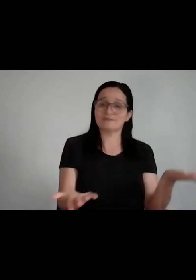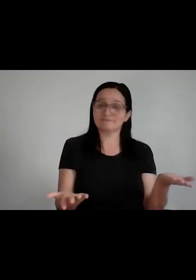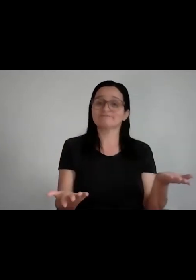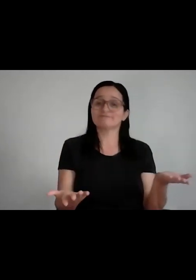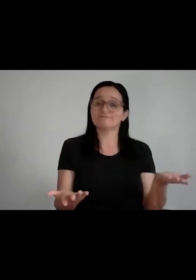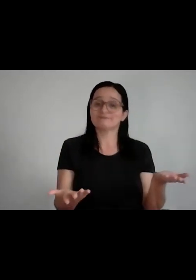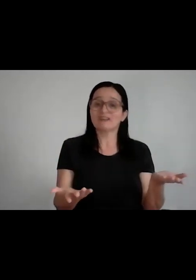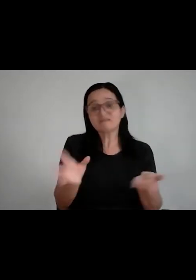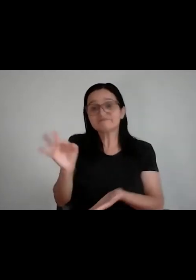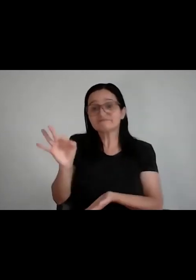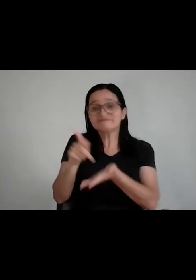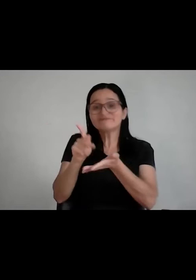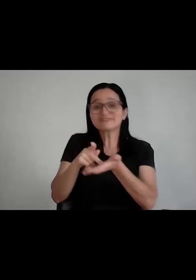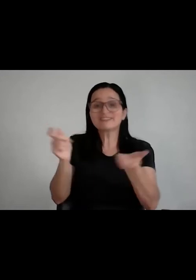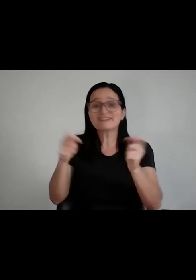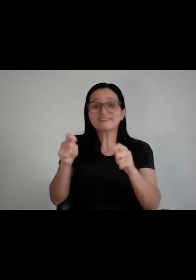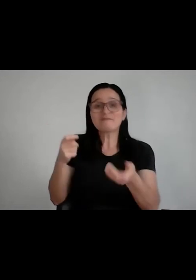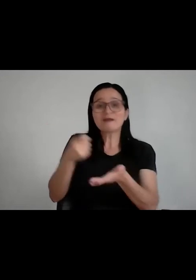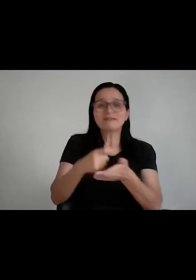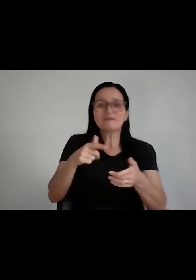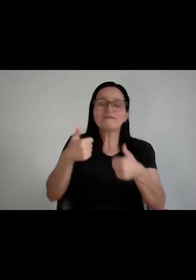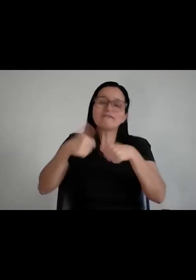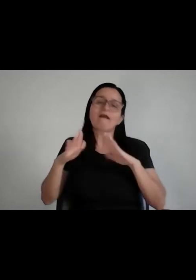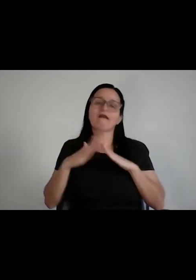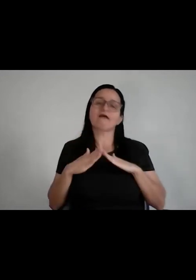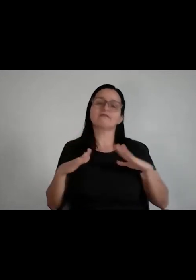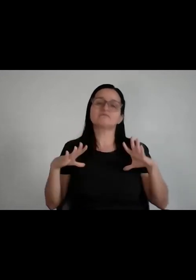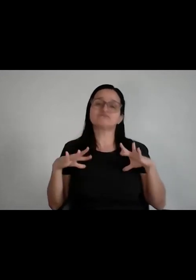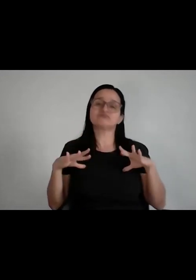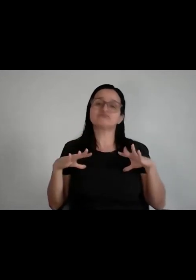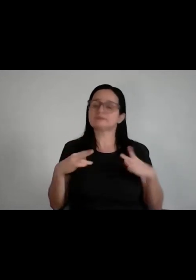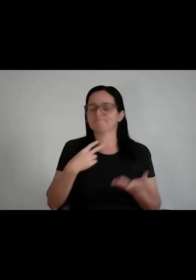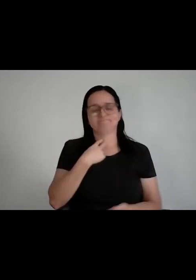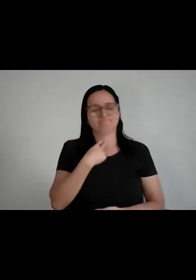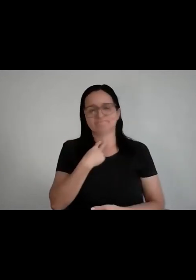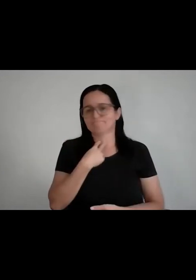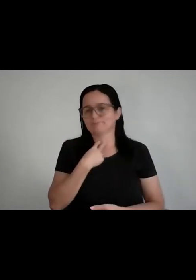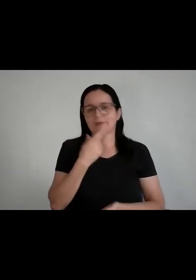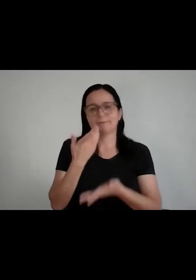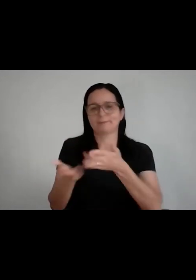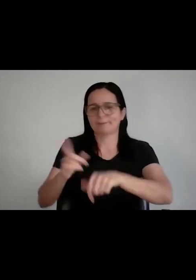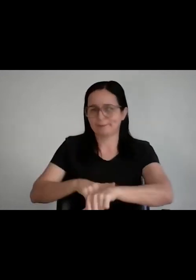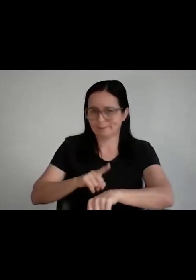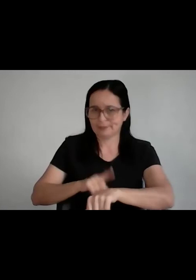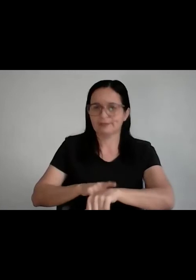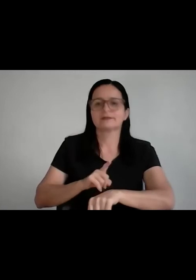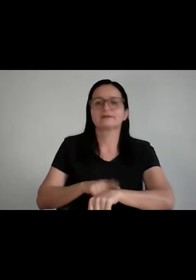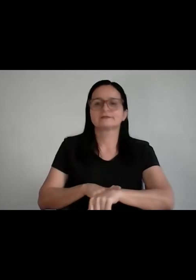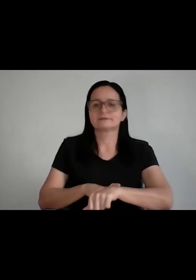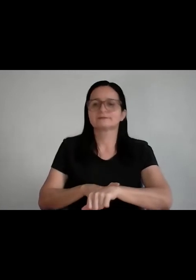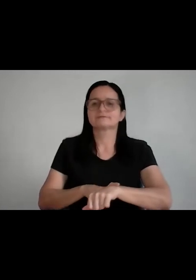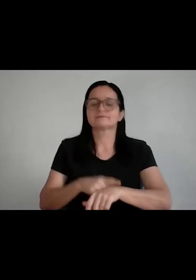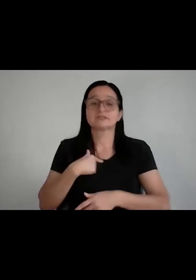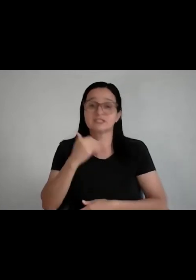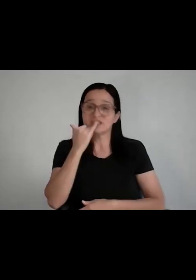trabalhar mesmo, só não pode ficar em casa coçando, aí não vai rolar, aí você está perdendo tempo, se você está dizendo para mim que a coisa mais